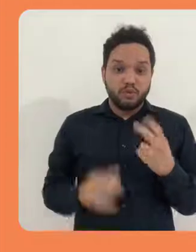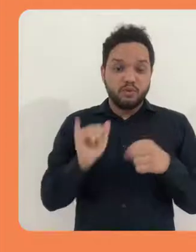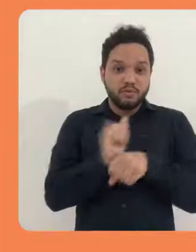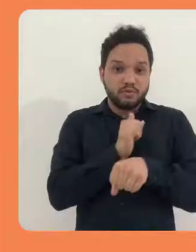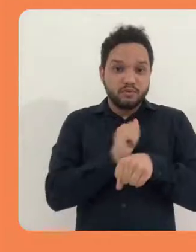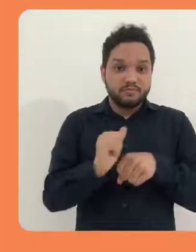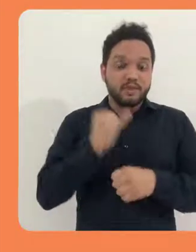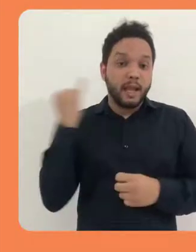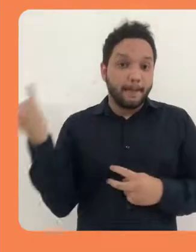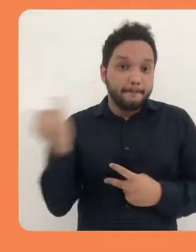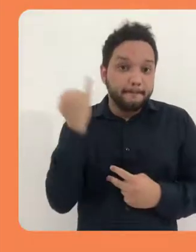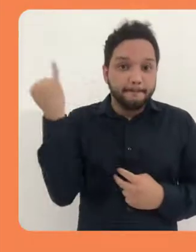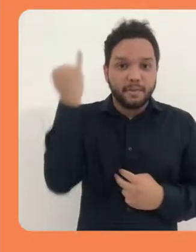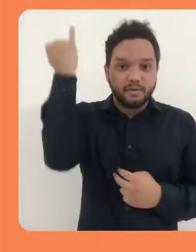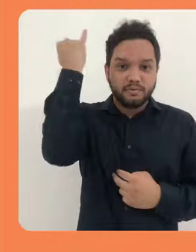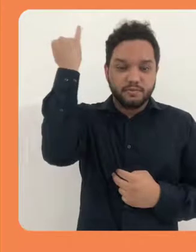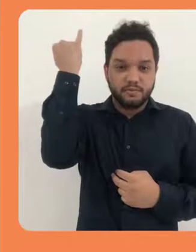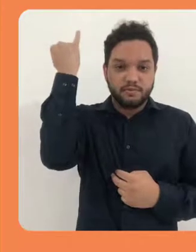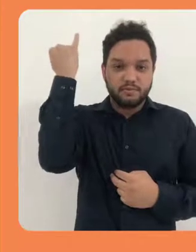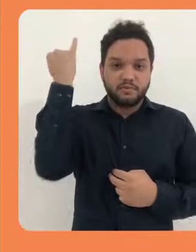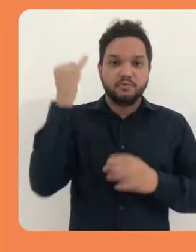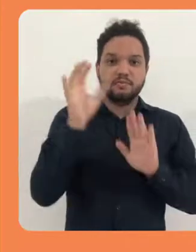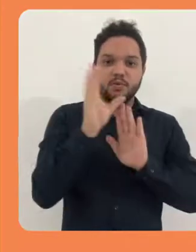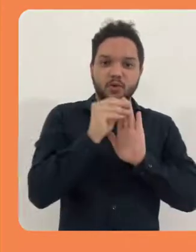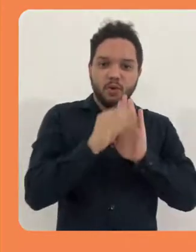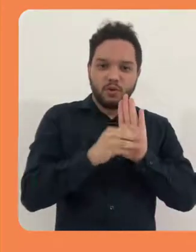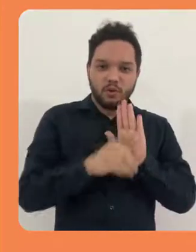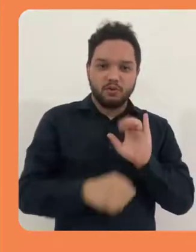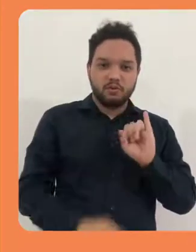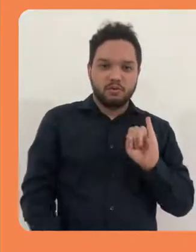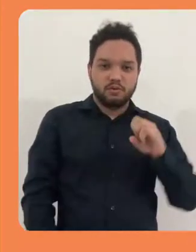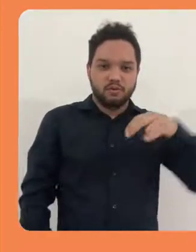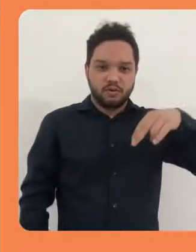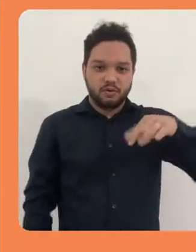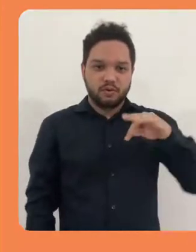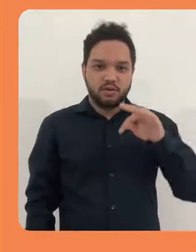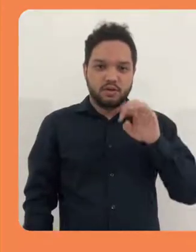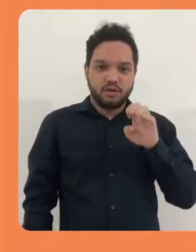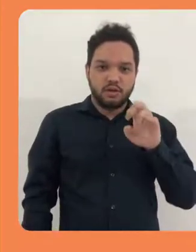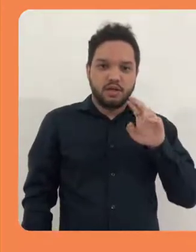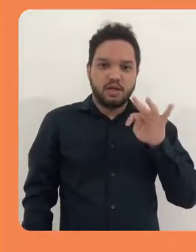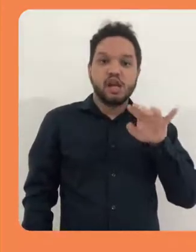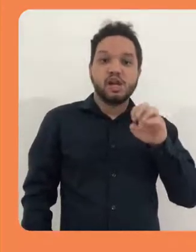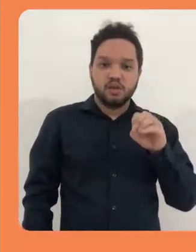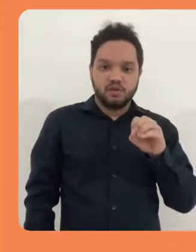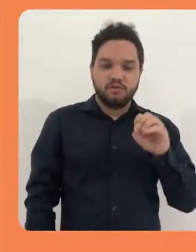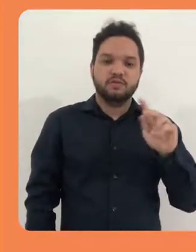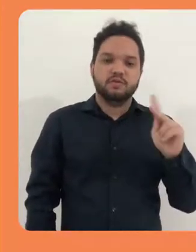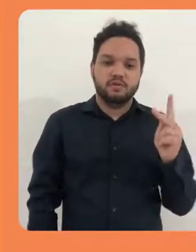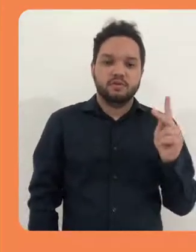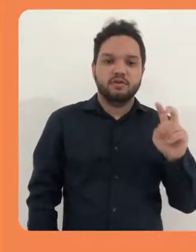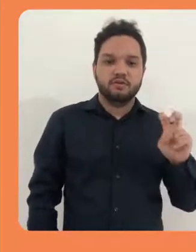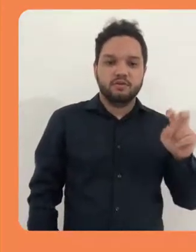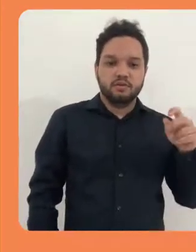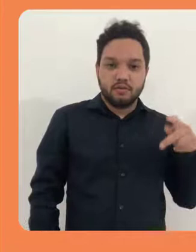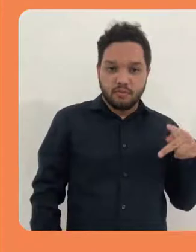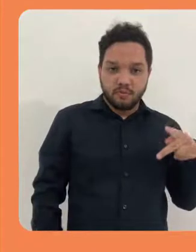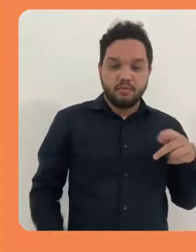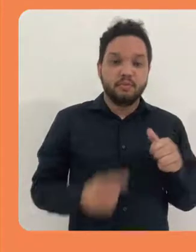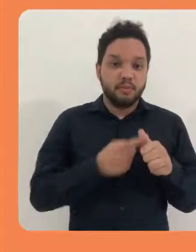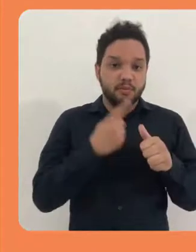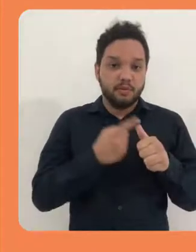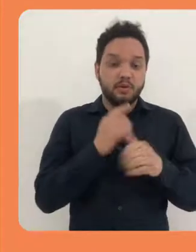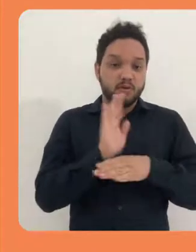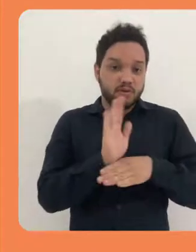Olá, vídeo vamos aprender a incluir dois recursos importantes